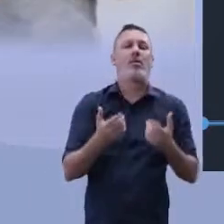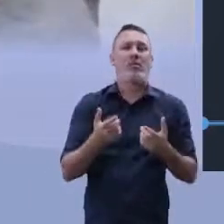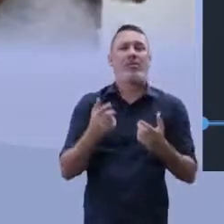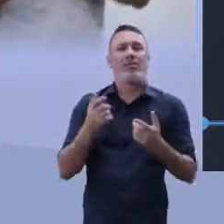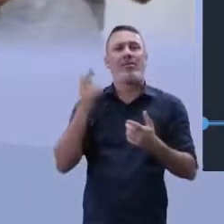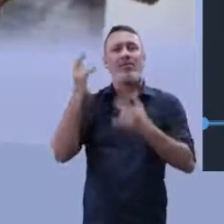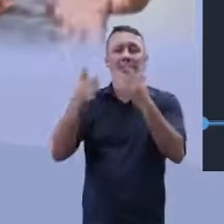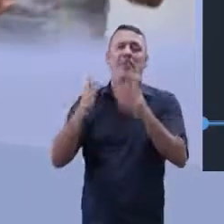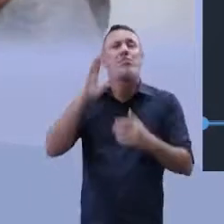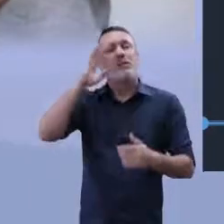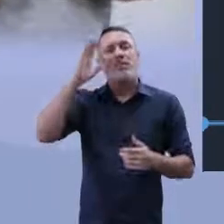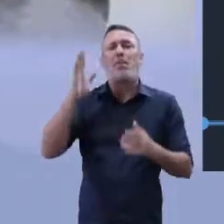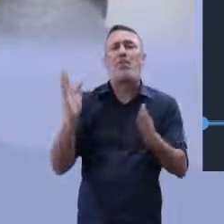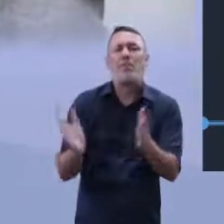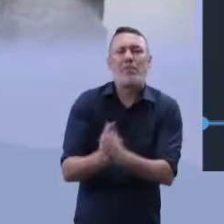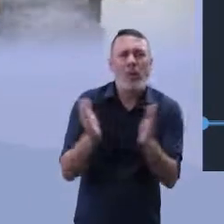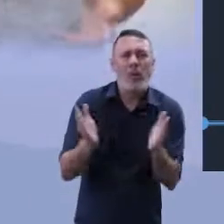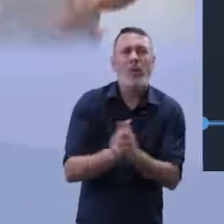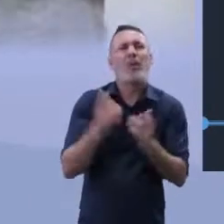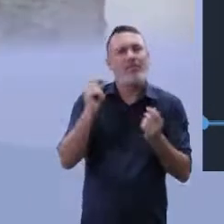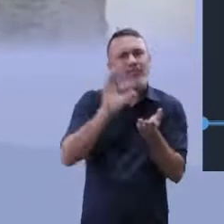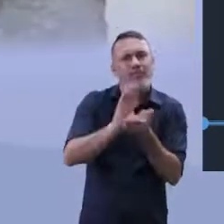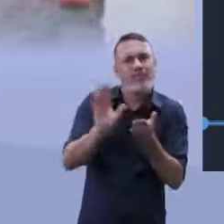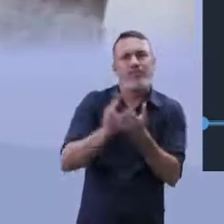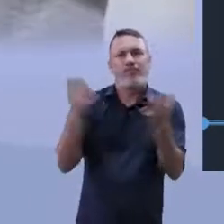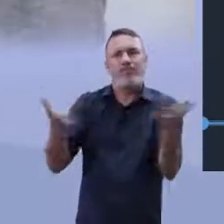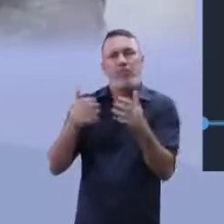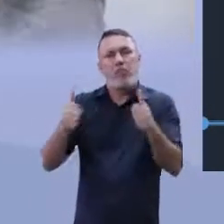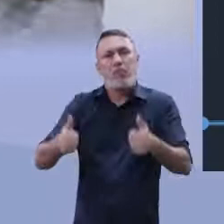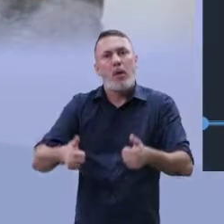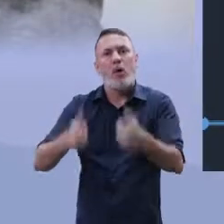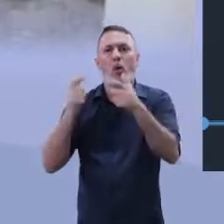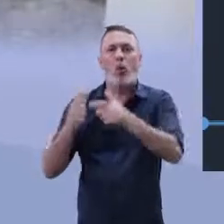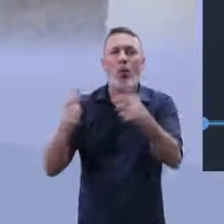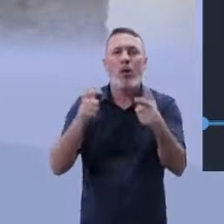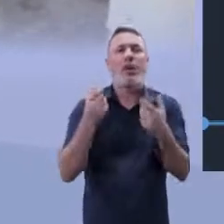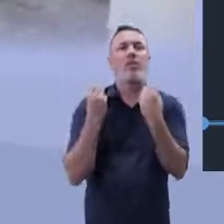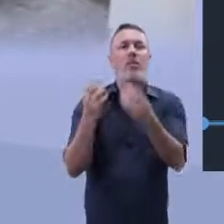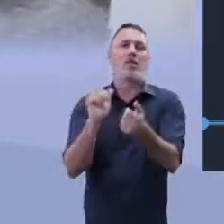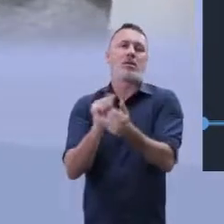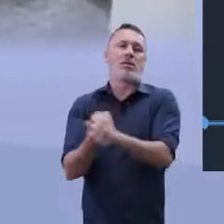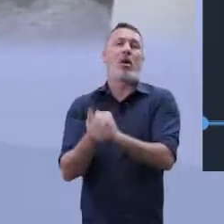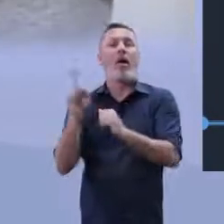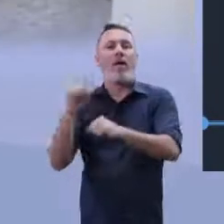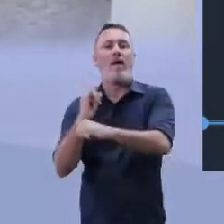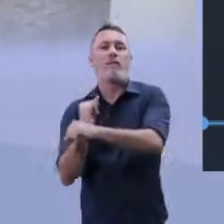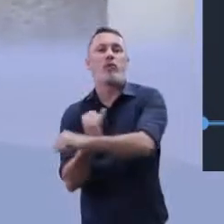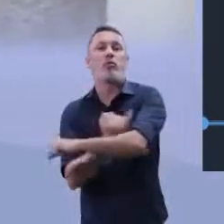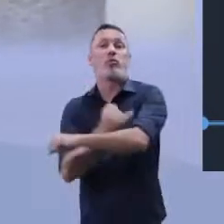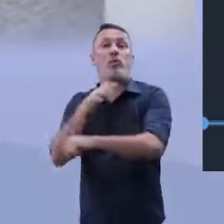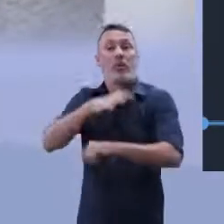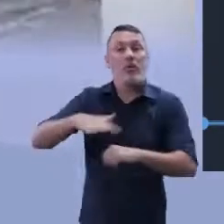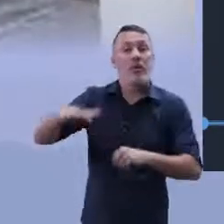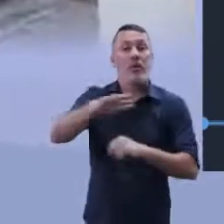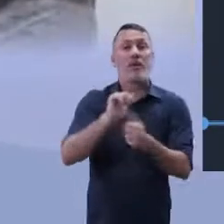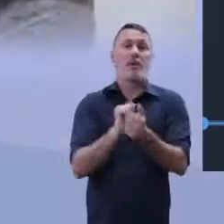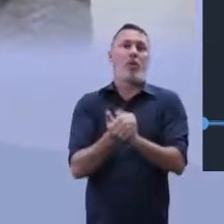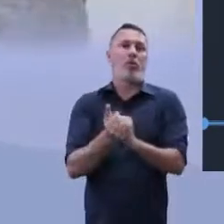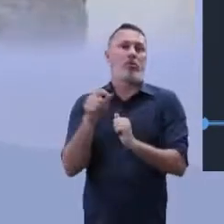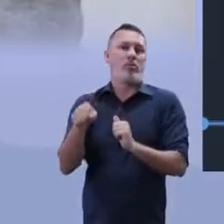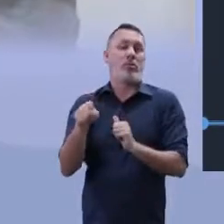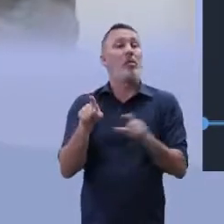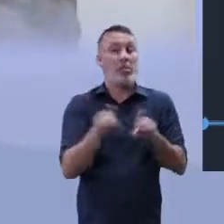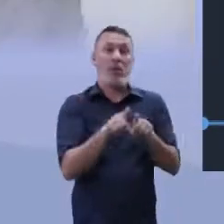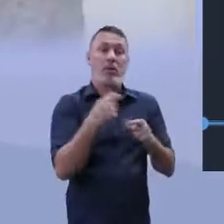das comunidades, principalmente as comunidades mais carentes. Nós podemos trabalhar alguma coisa para acontecer aí. A infraestrutura esportiva.